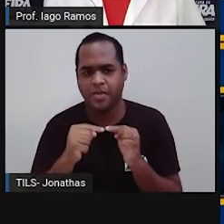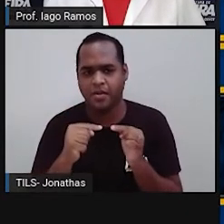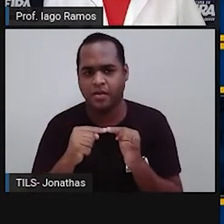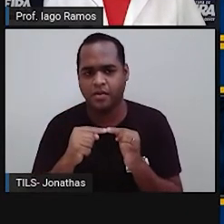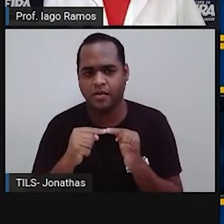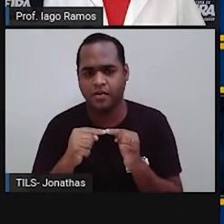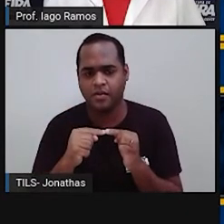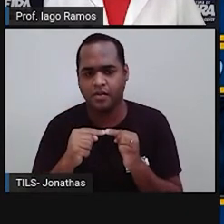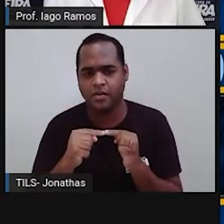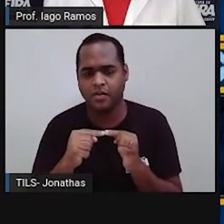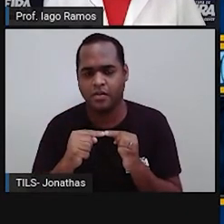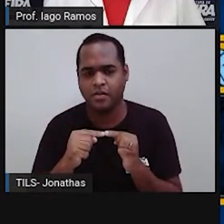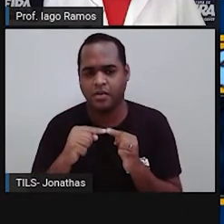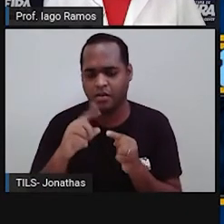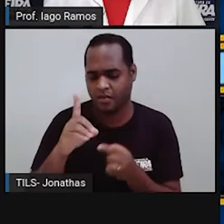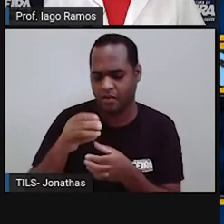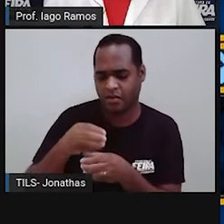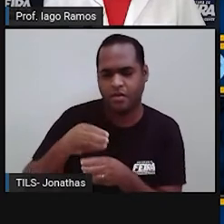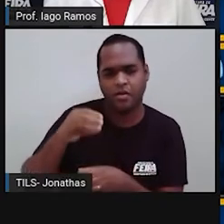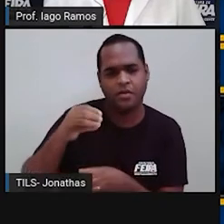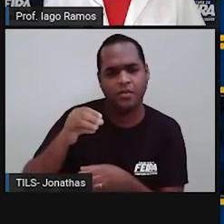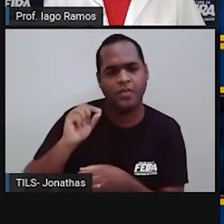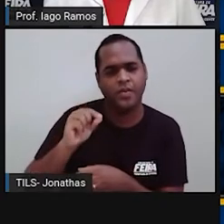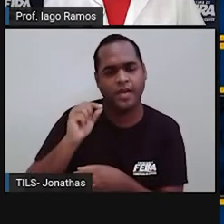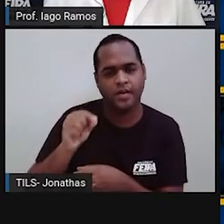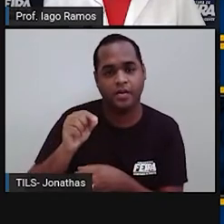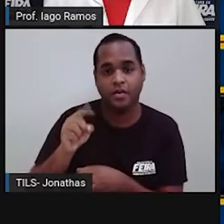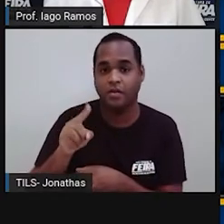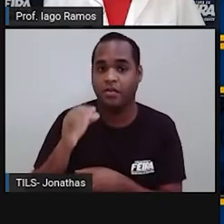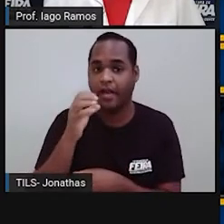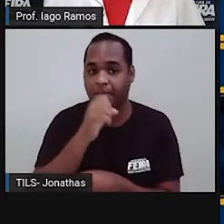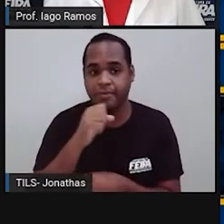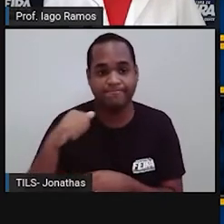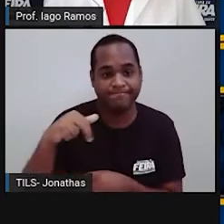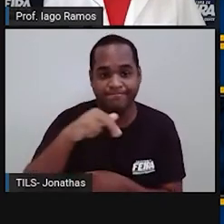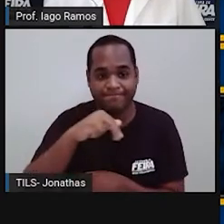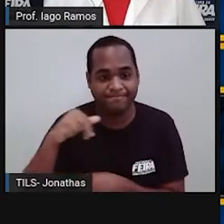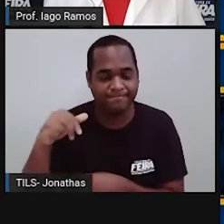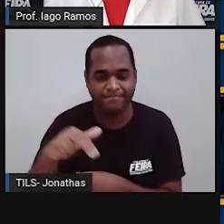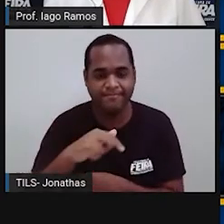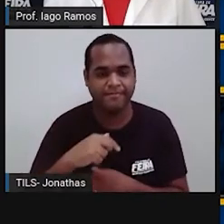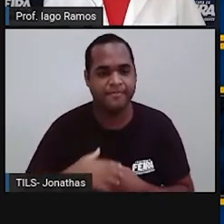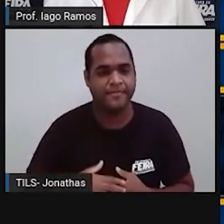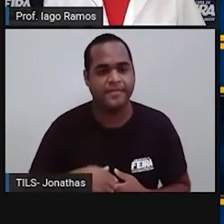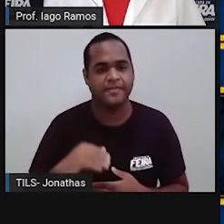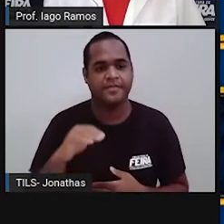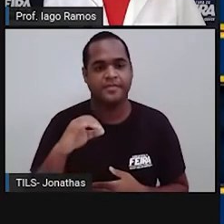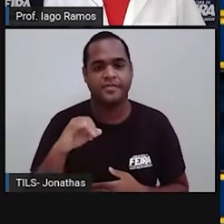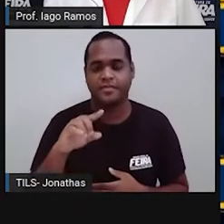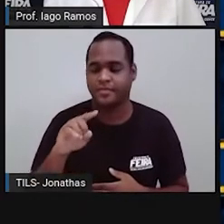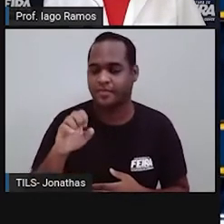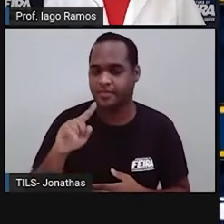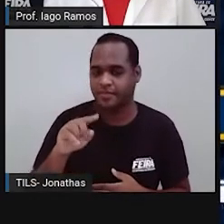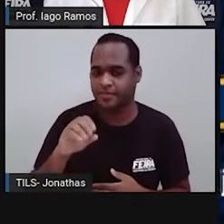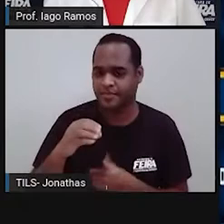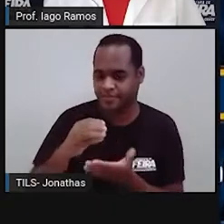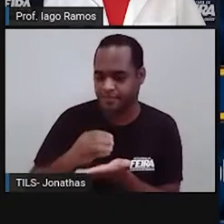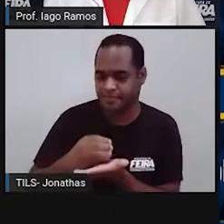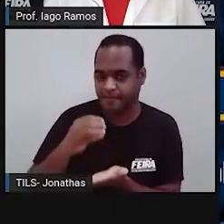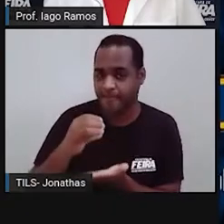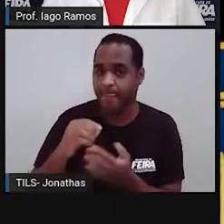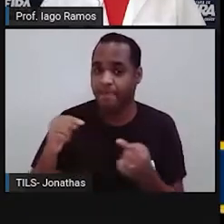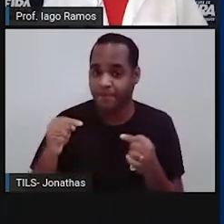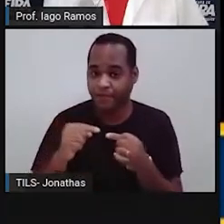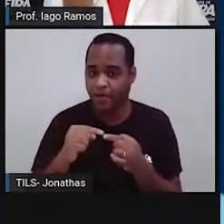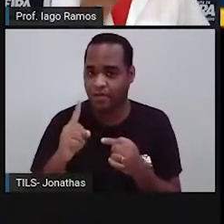cilindro tem a ver com o quê? Opa, a gente vai ter que correr. Um cilindro tem a ver com a